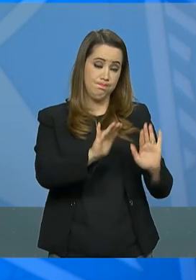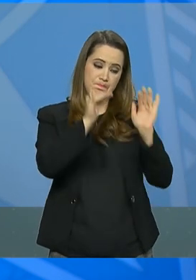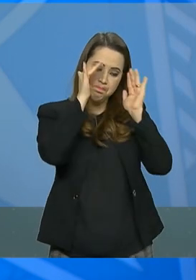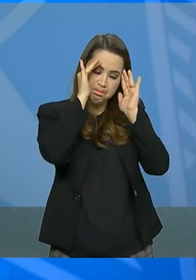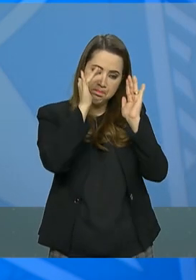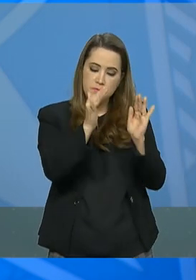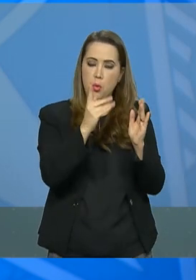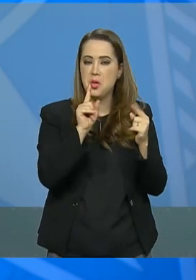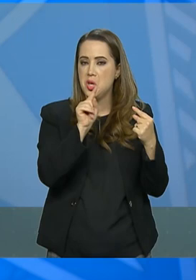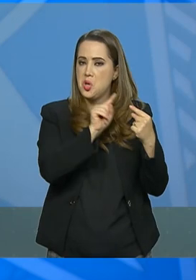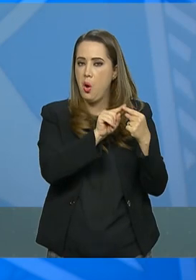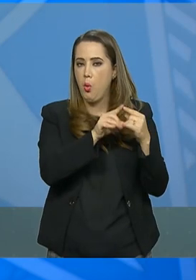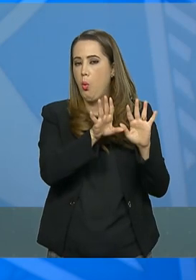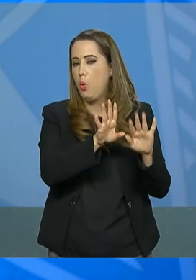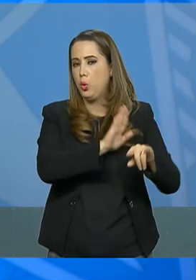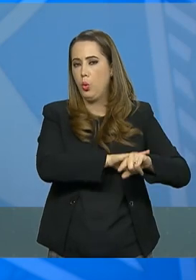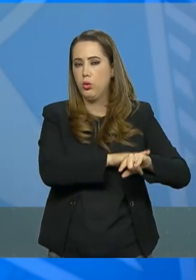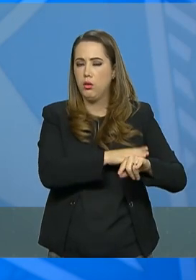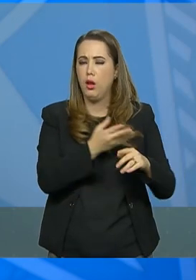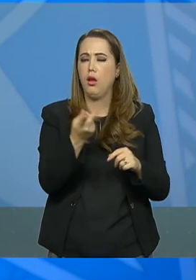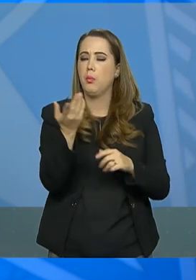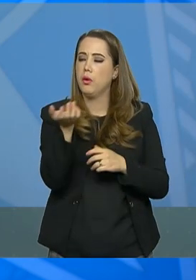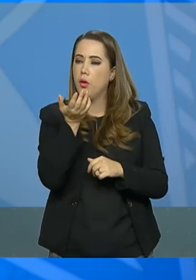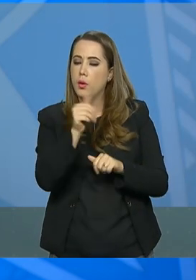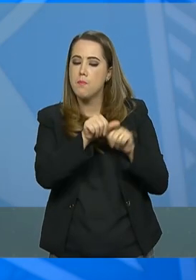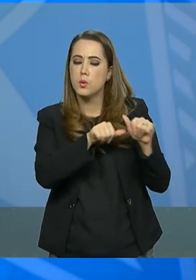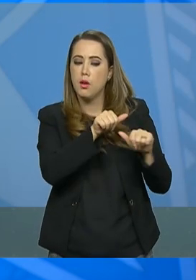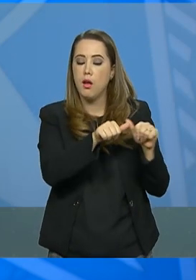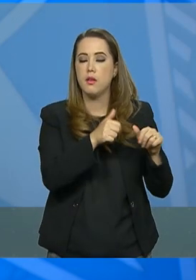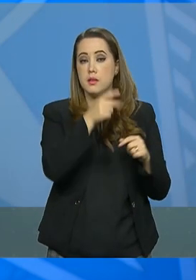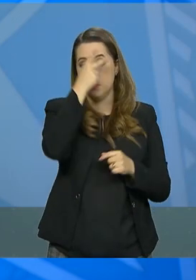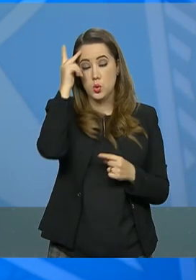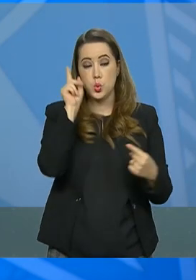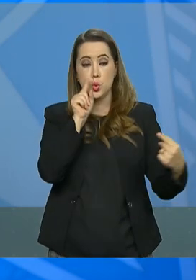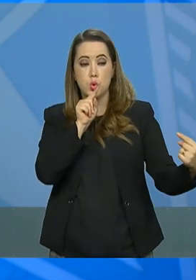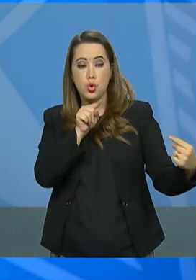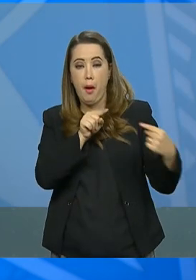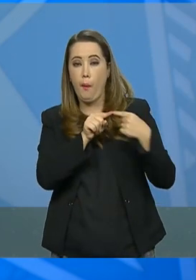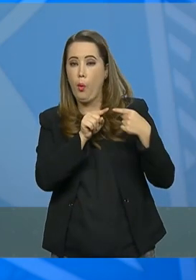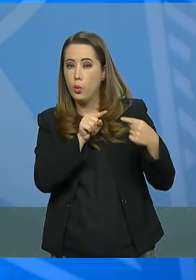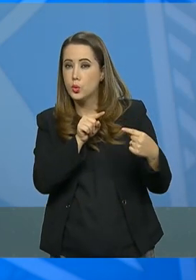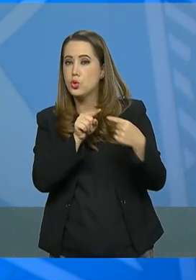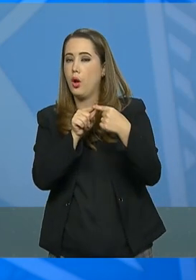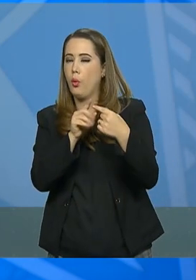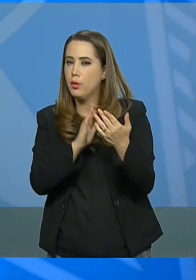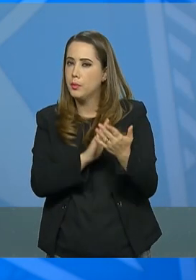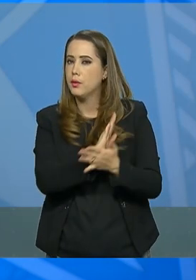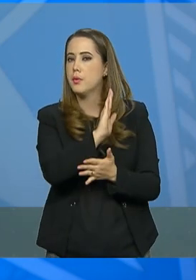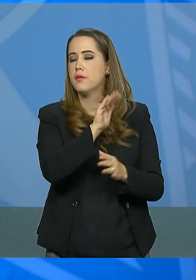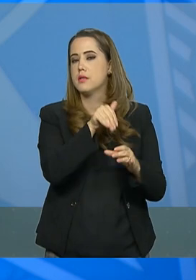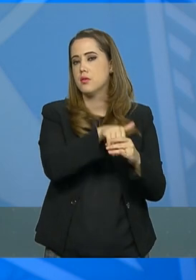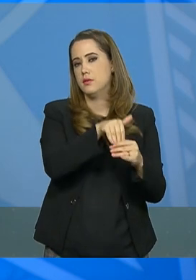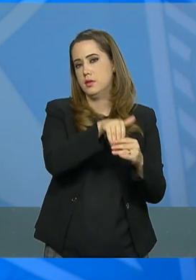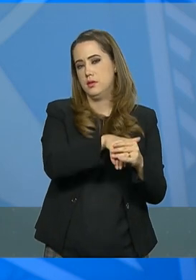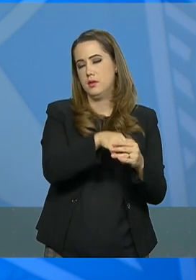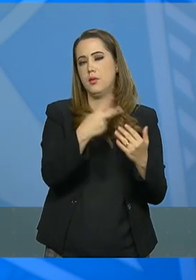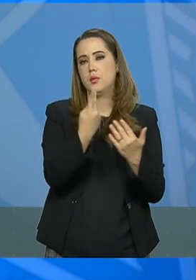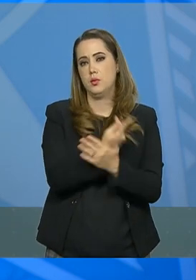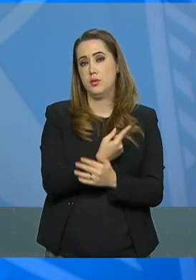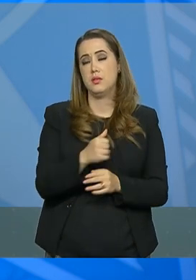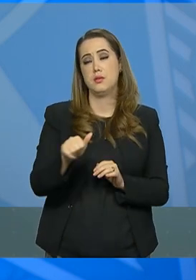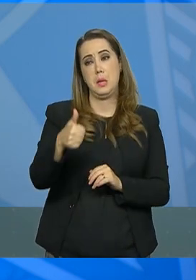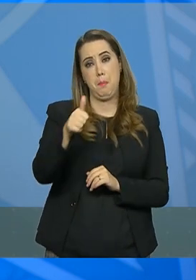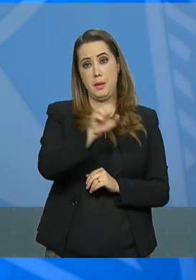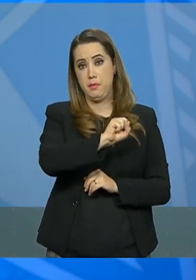timing, buscando o convencimento para que essa votação se faça ainda neste